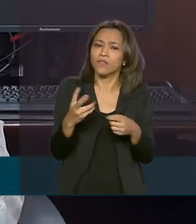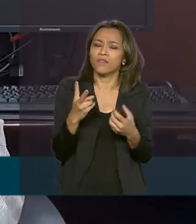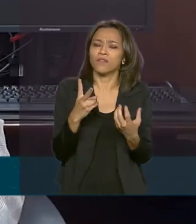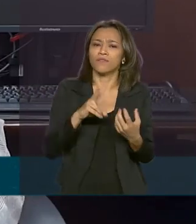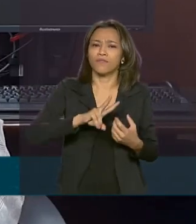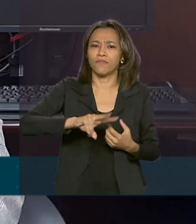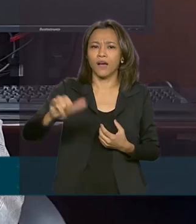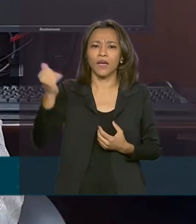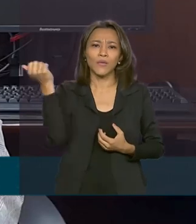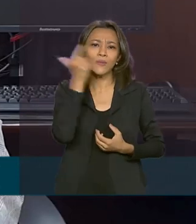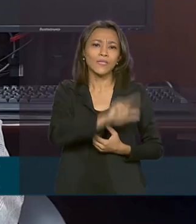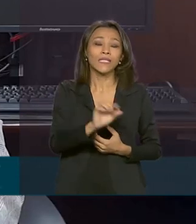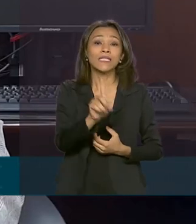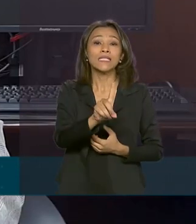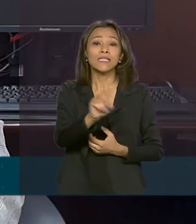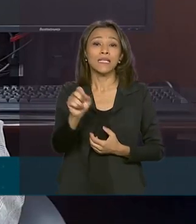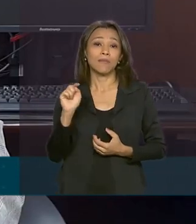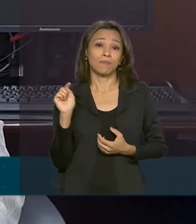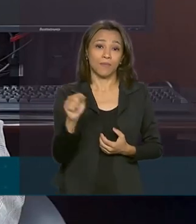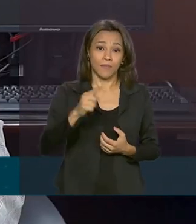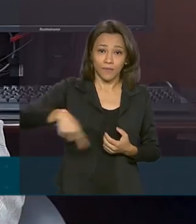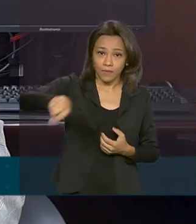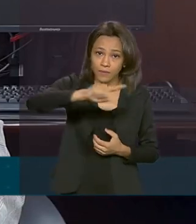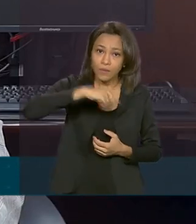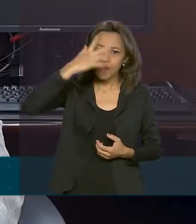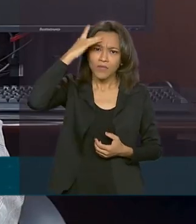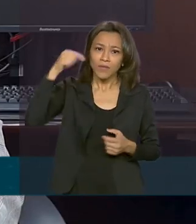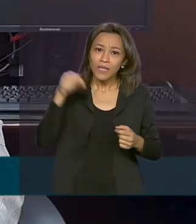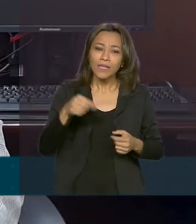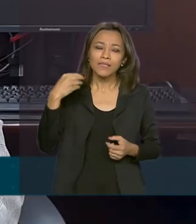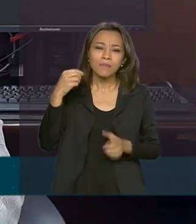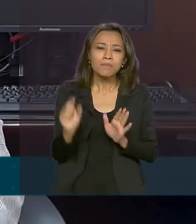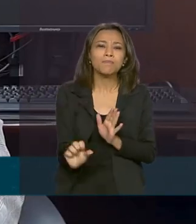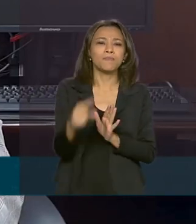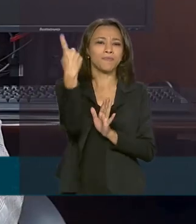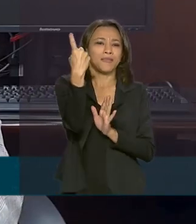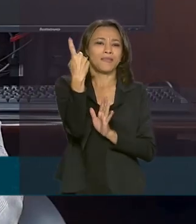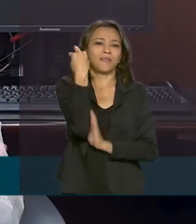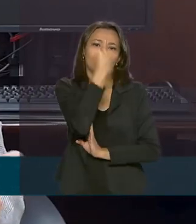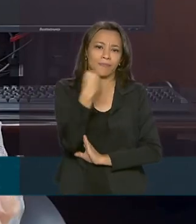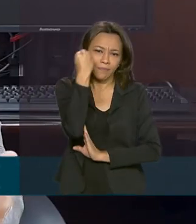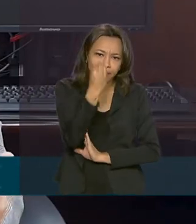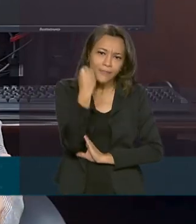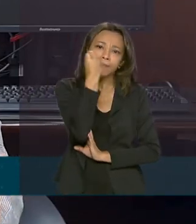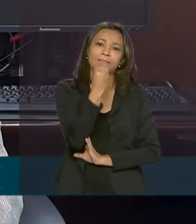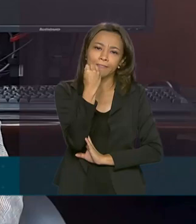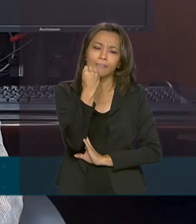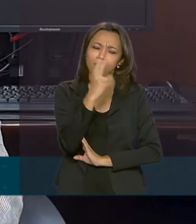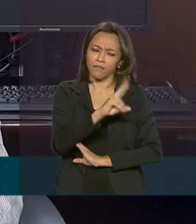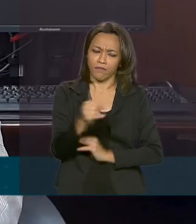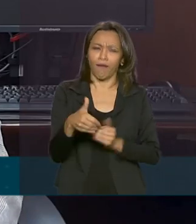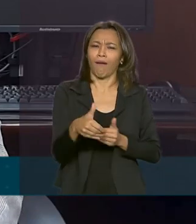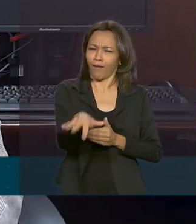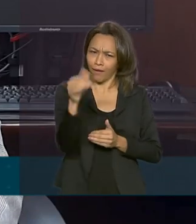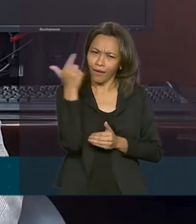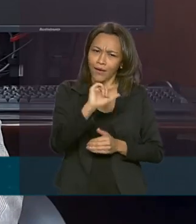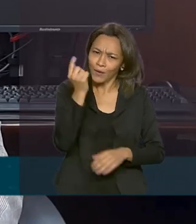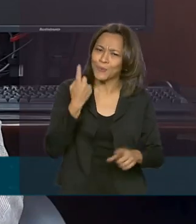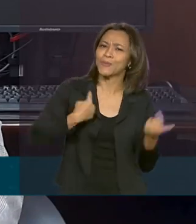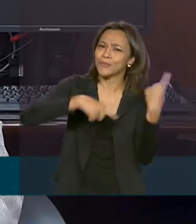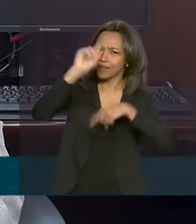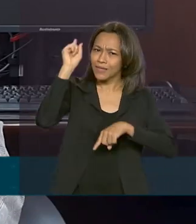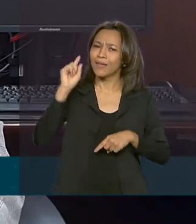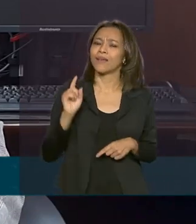100 mil agricultores nesta fase piloto do PAD e com o sucesso que teremos